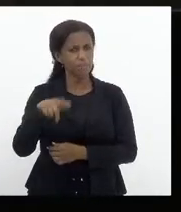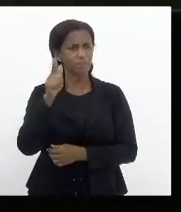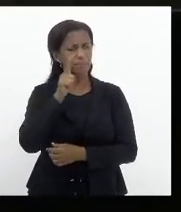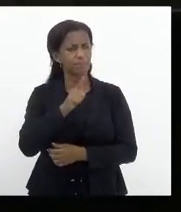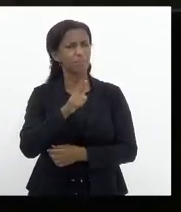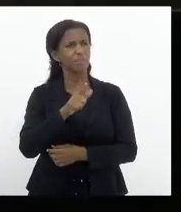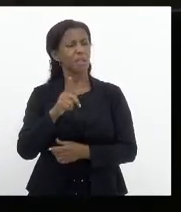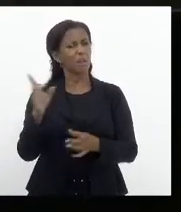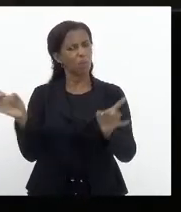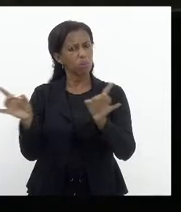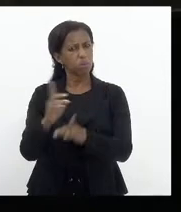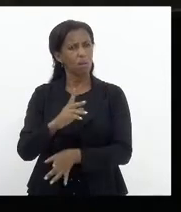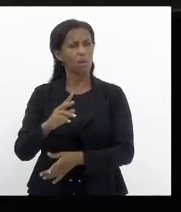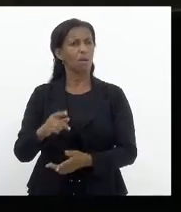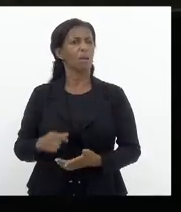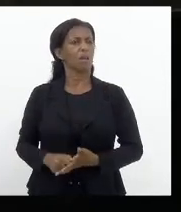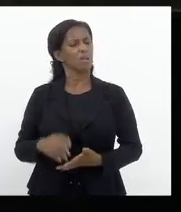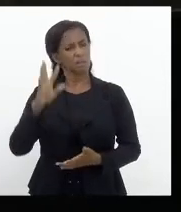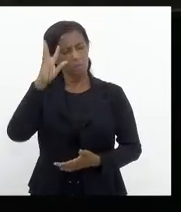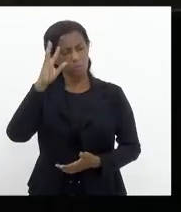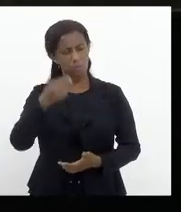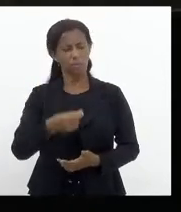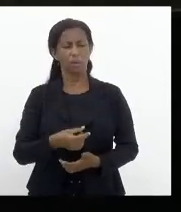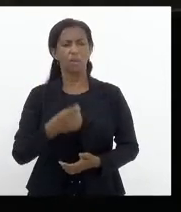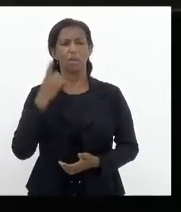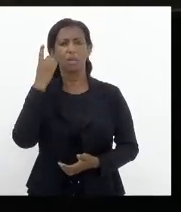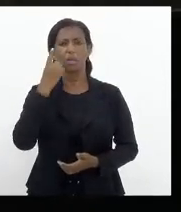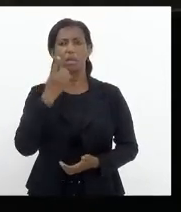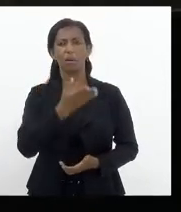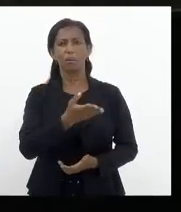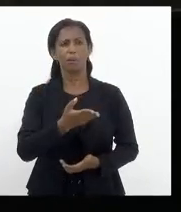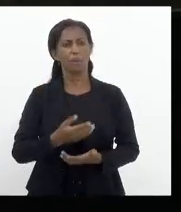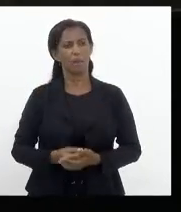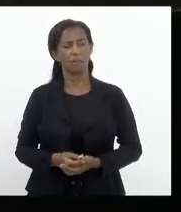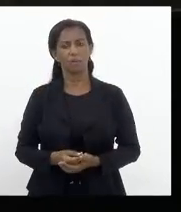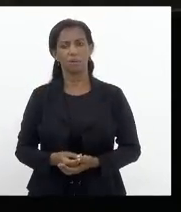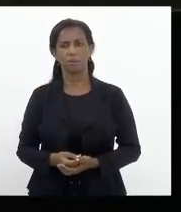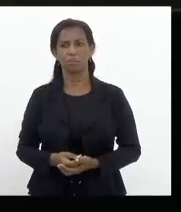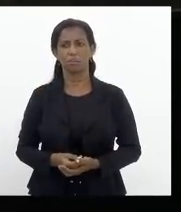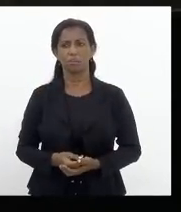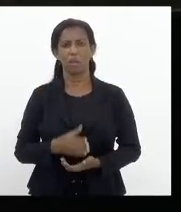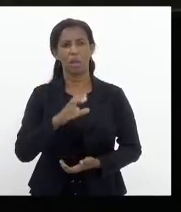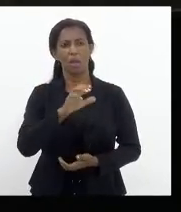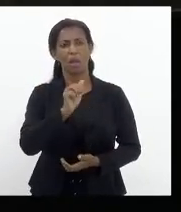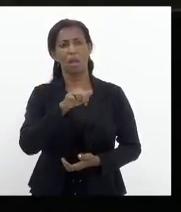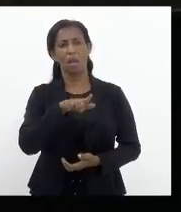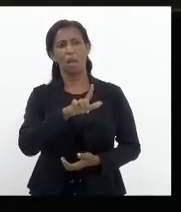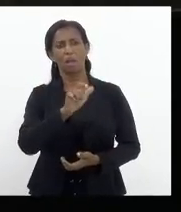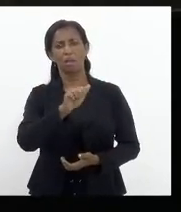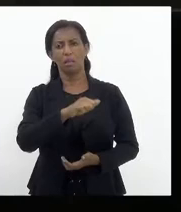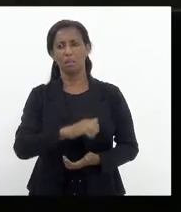concretude a essa decisão. O deputado Márcio Canella.